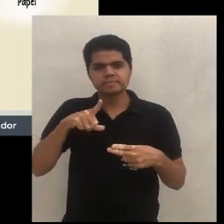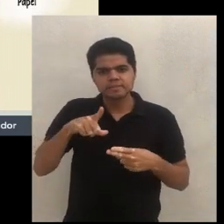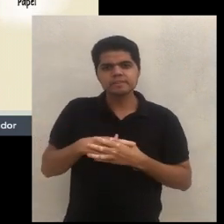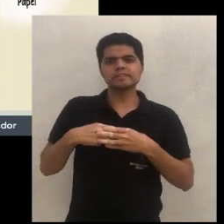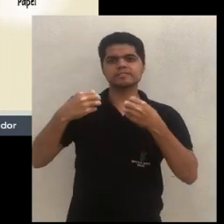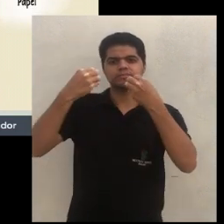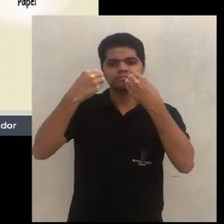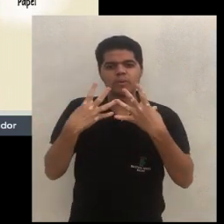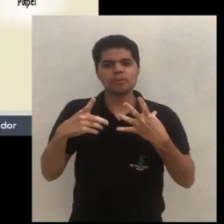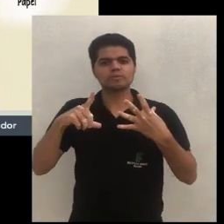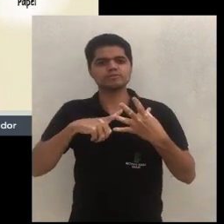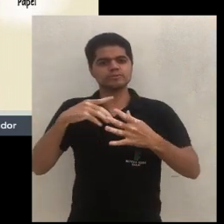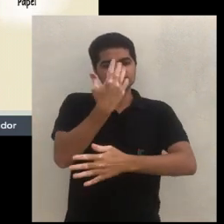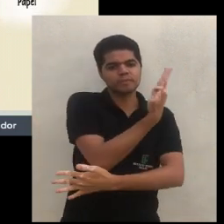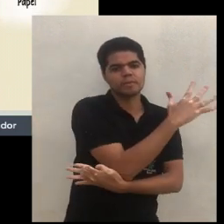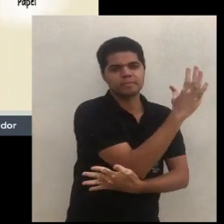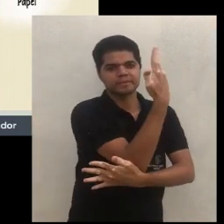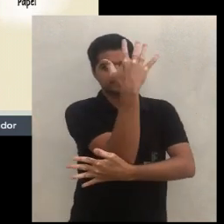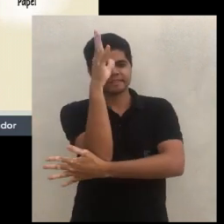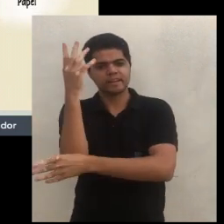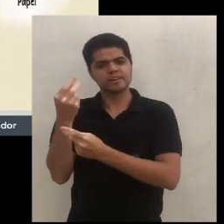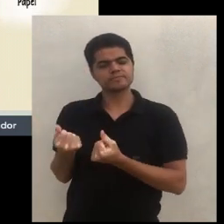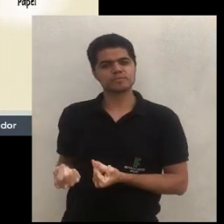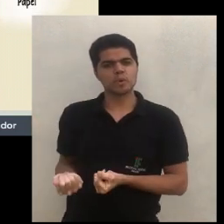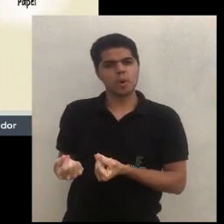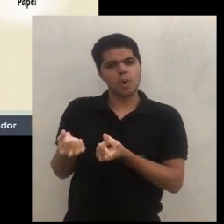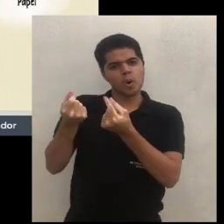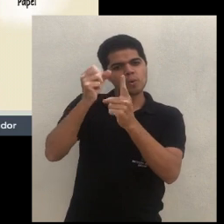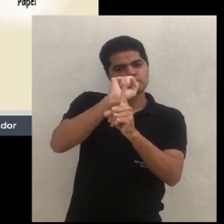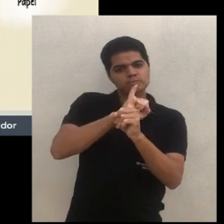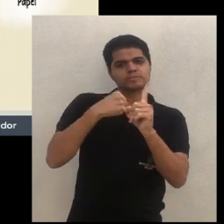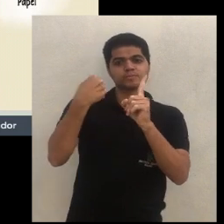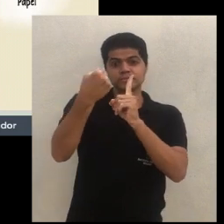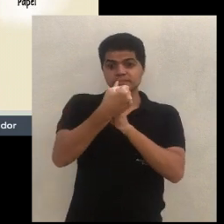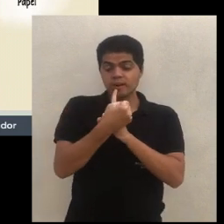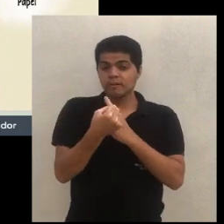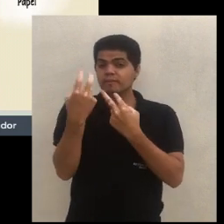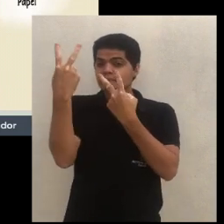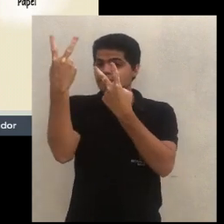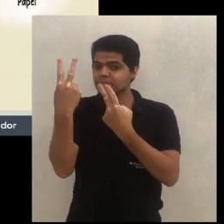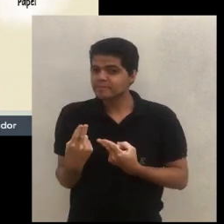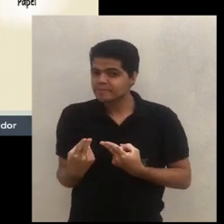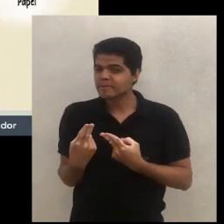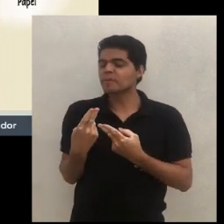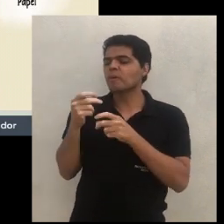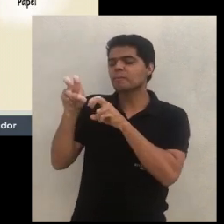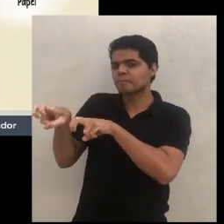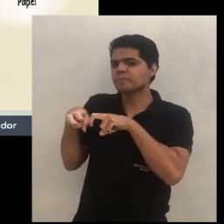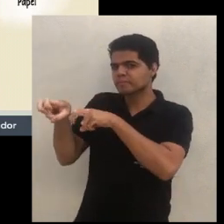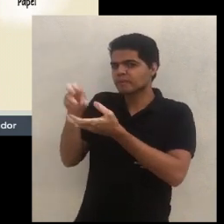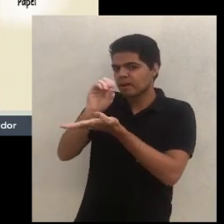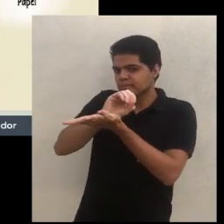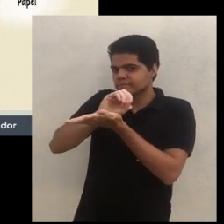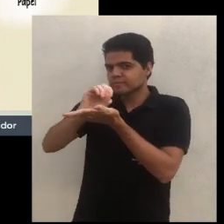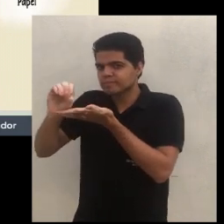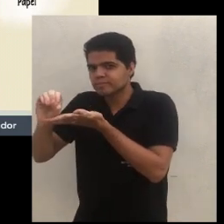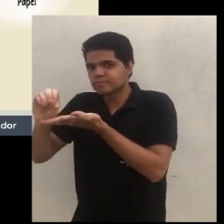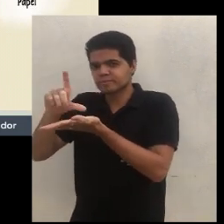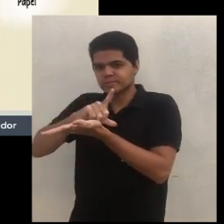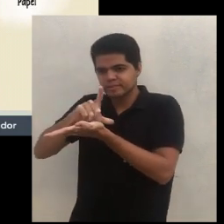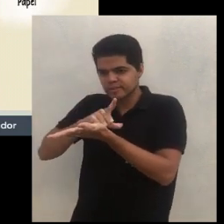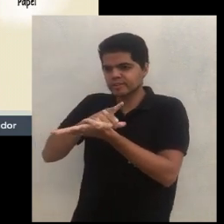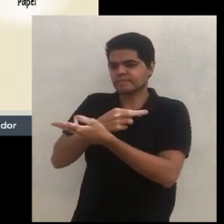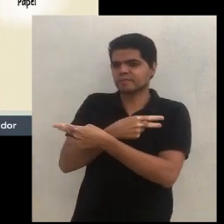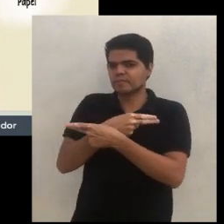ambientais, econômicos e sociais. Aí vem a similaridade com a agricultura orgânica, que são sistemas